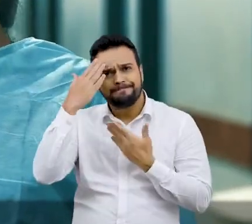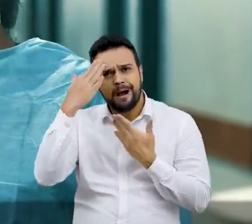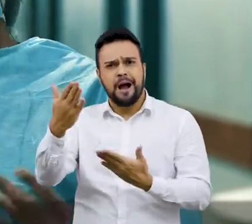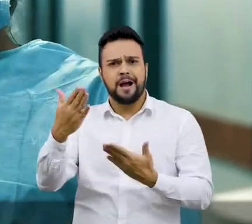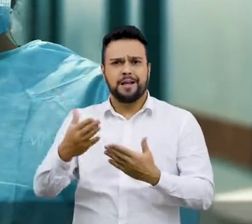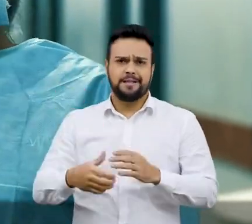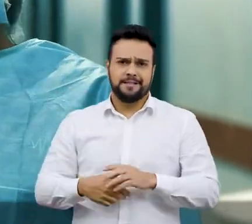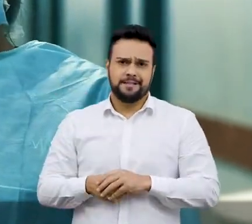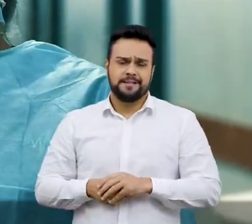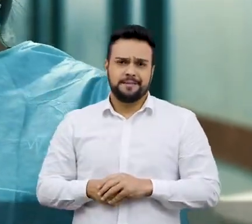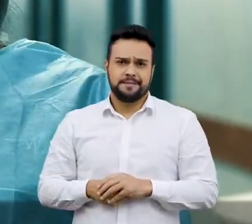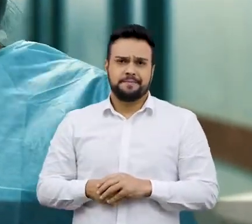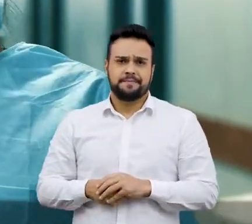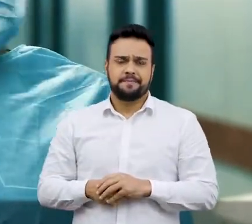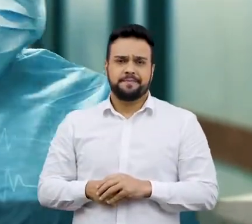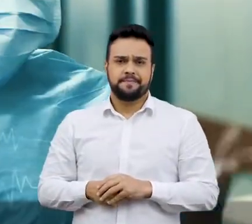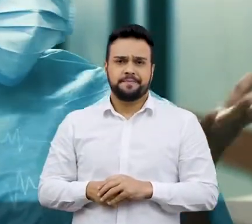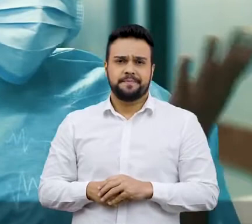dar o meu nome.